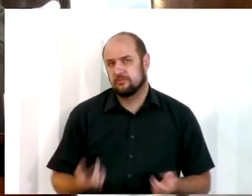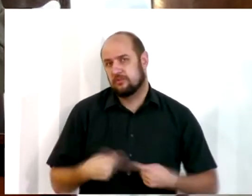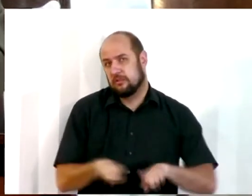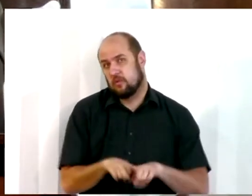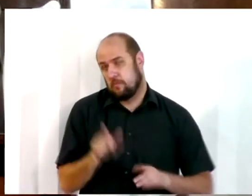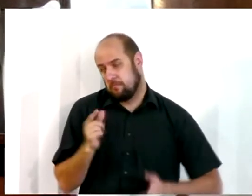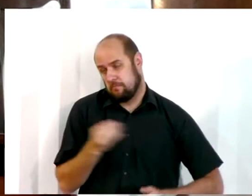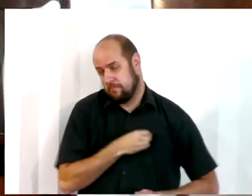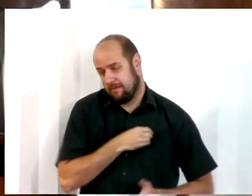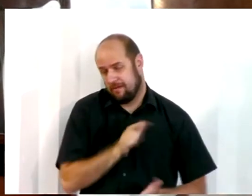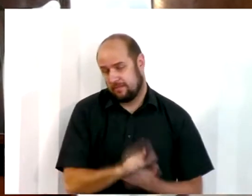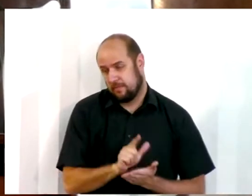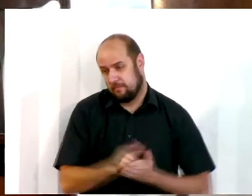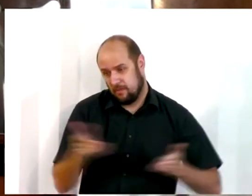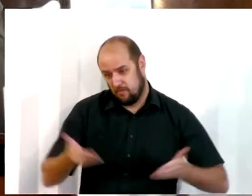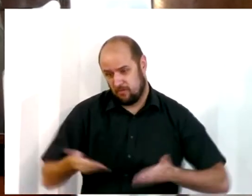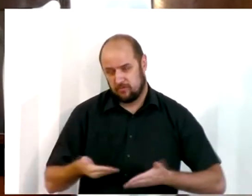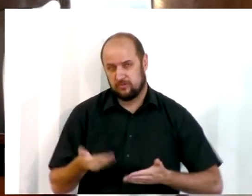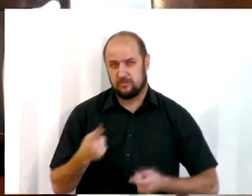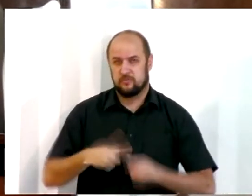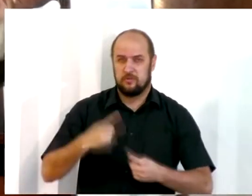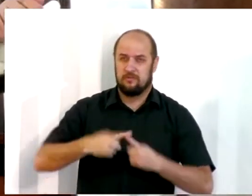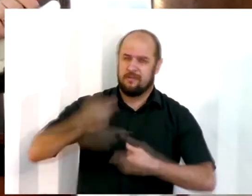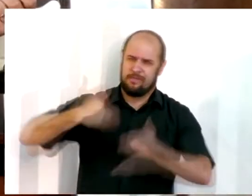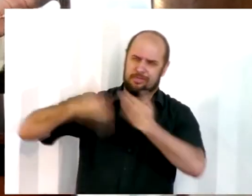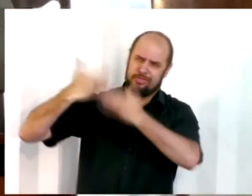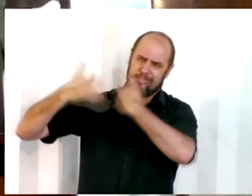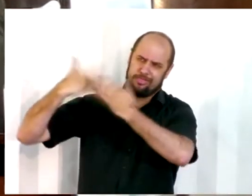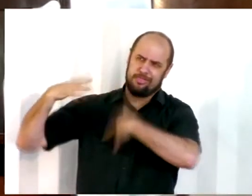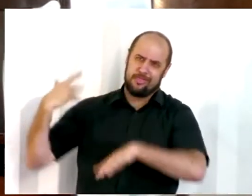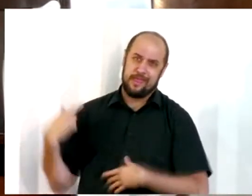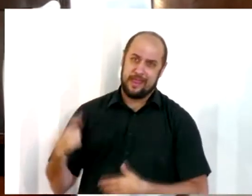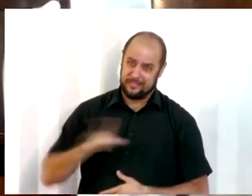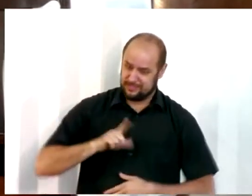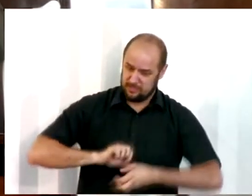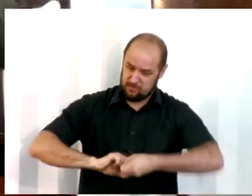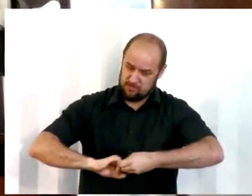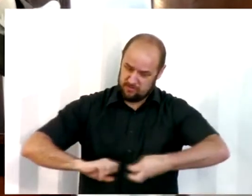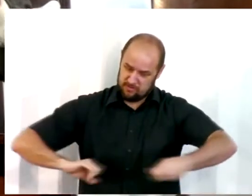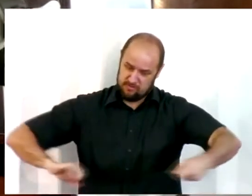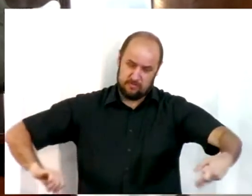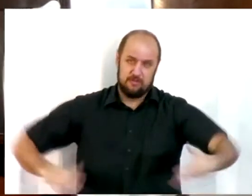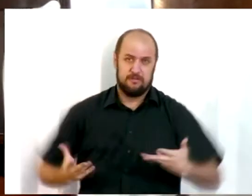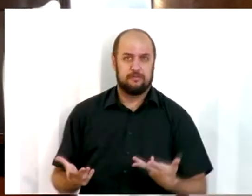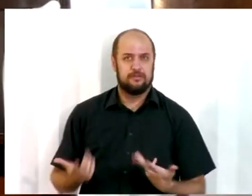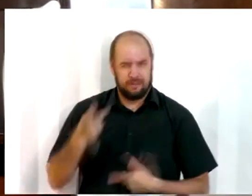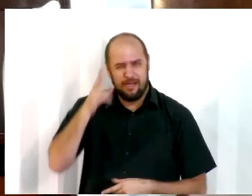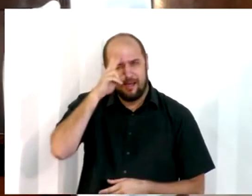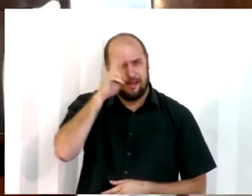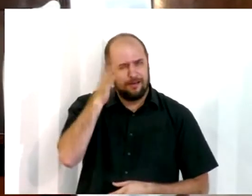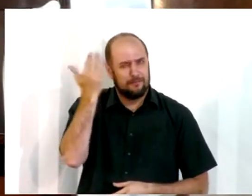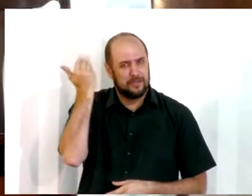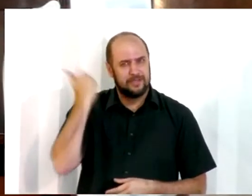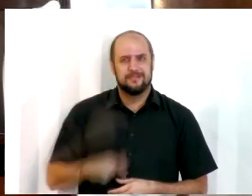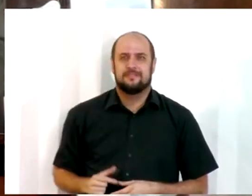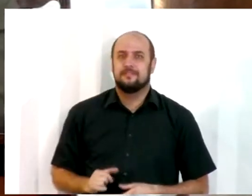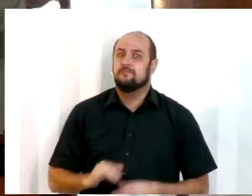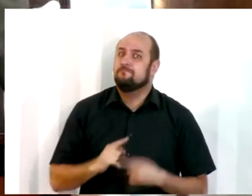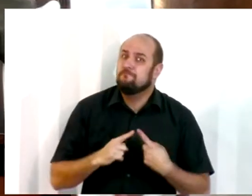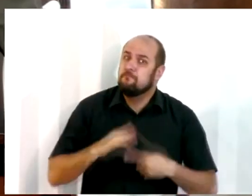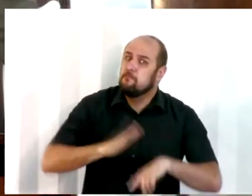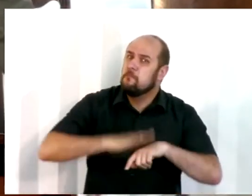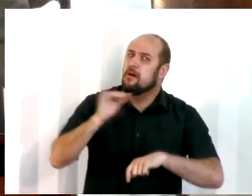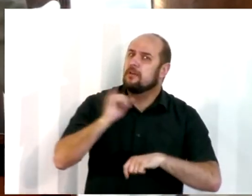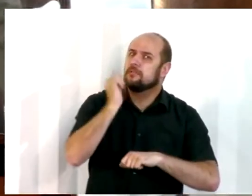estamos lendo no papel, e você diz, ah, para pegar o pergaminho, o papiro, não irmãos, não é por aí, o importante é a palavra, é o ensino,